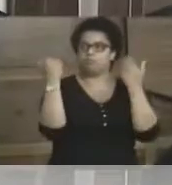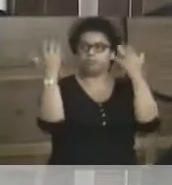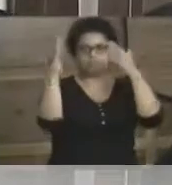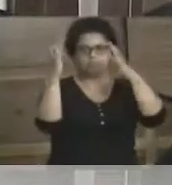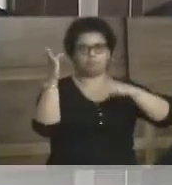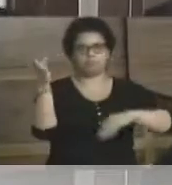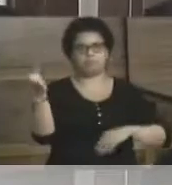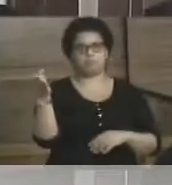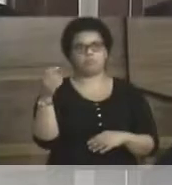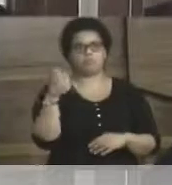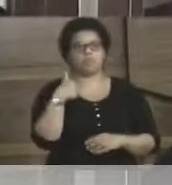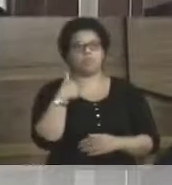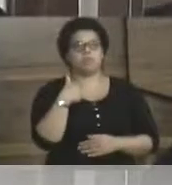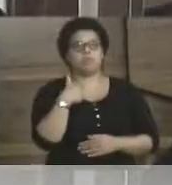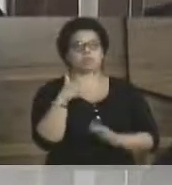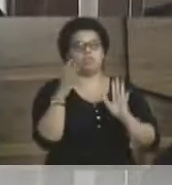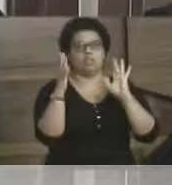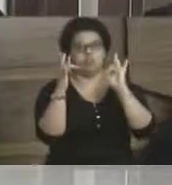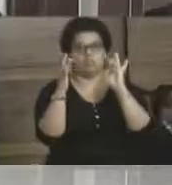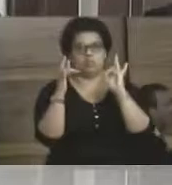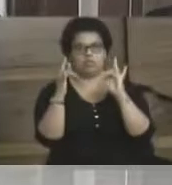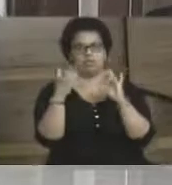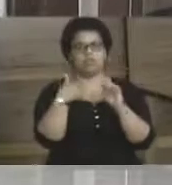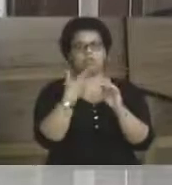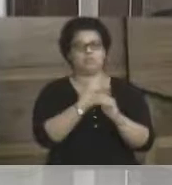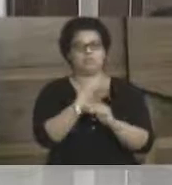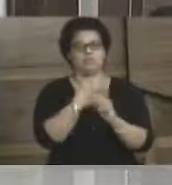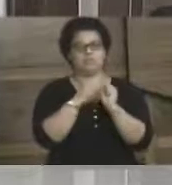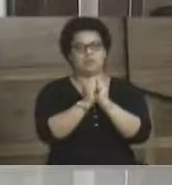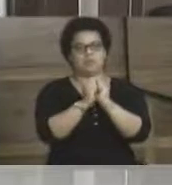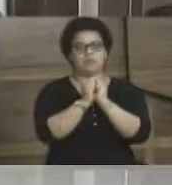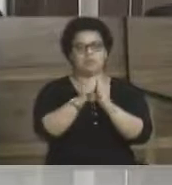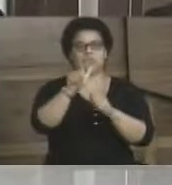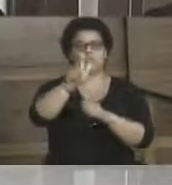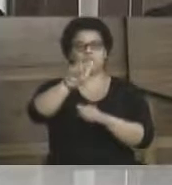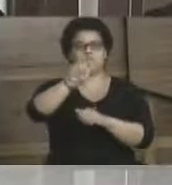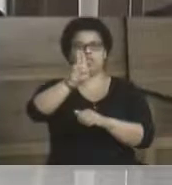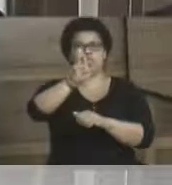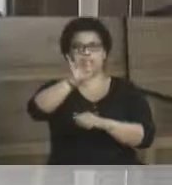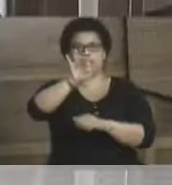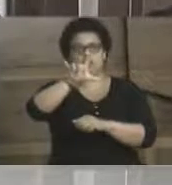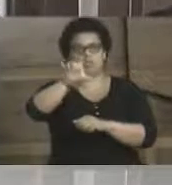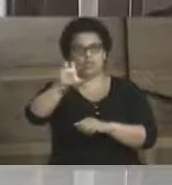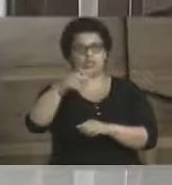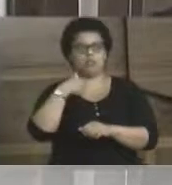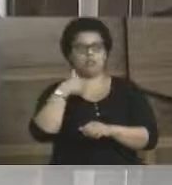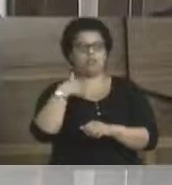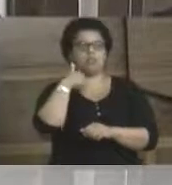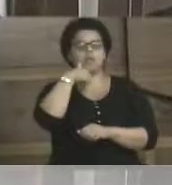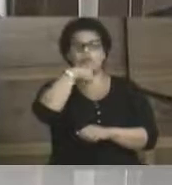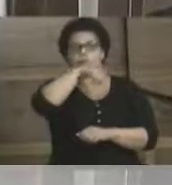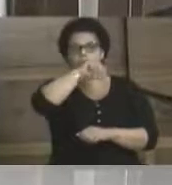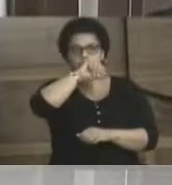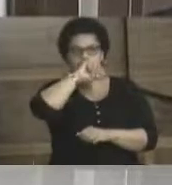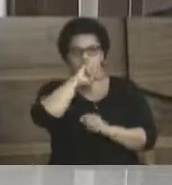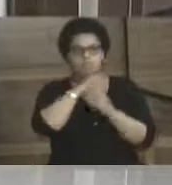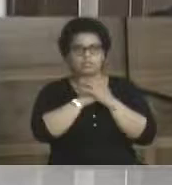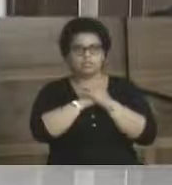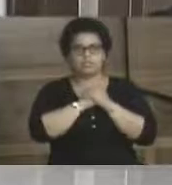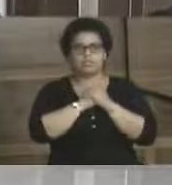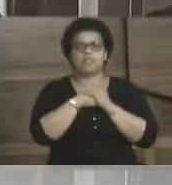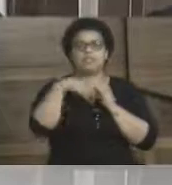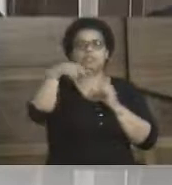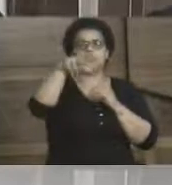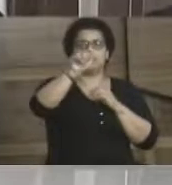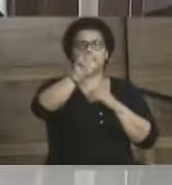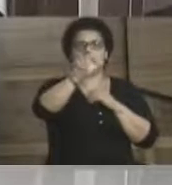ela também, a minha namorada, a minha companheira de lutas, a Gabrieli, a minha mãe, minha mãezinha, a Nazaré,